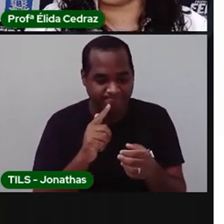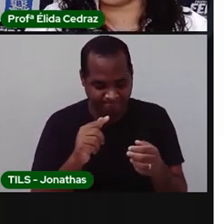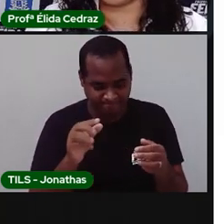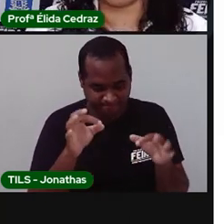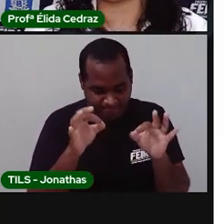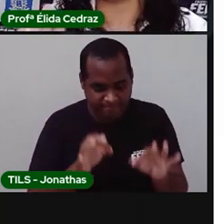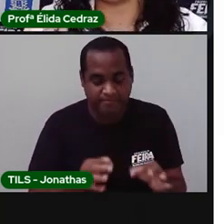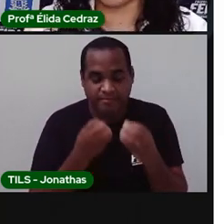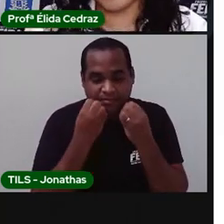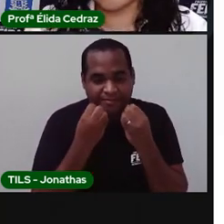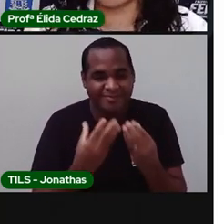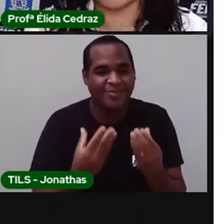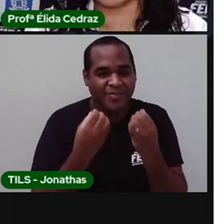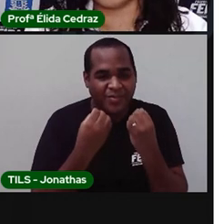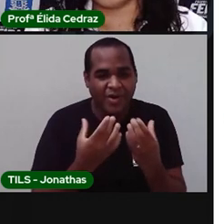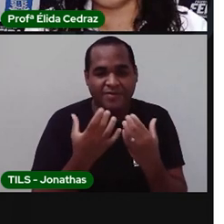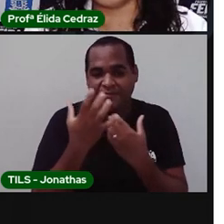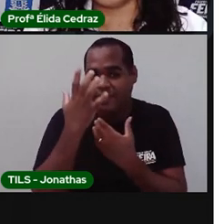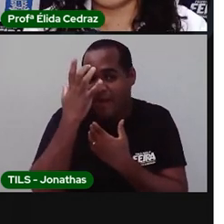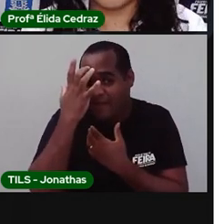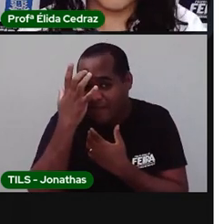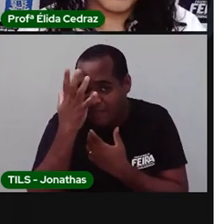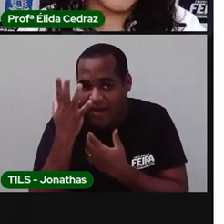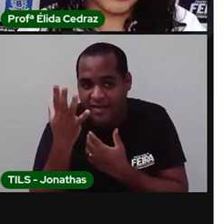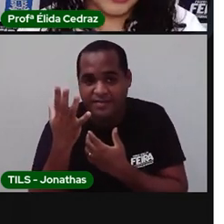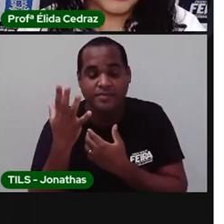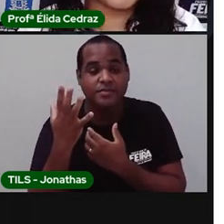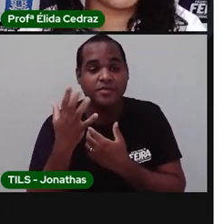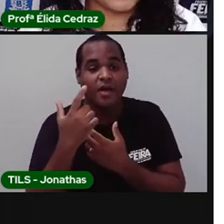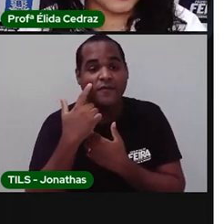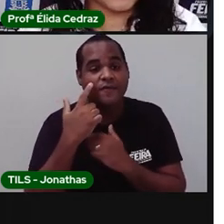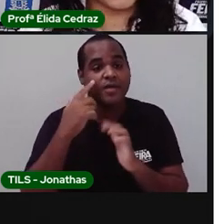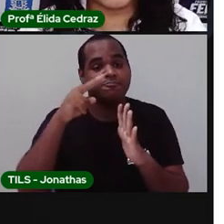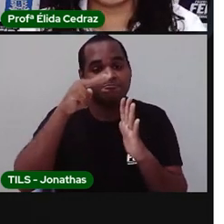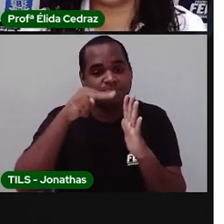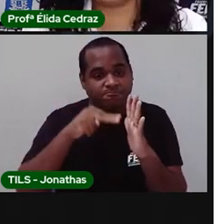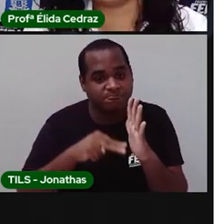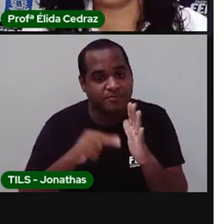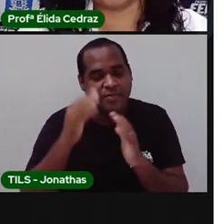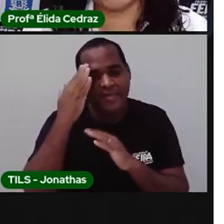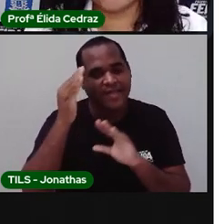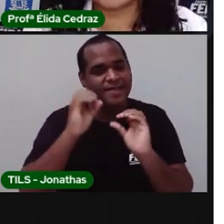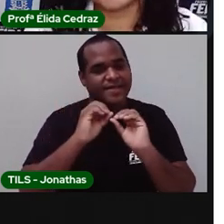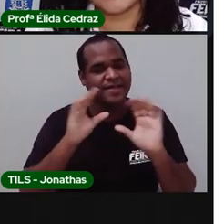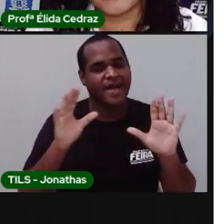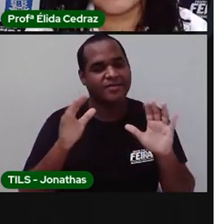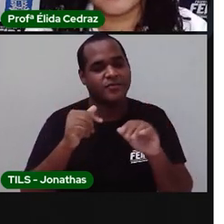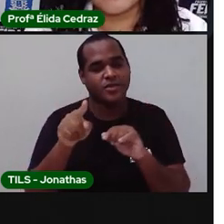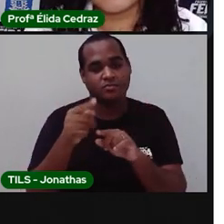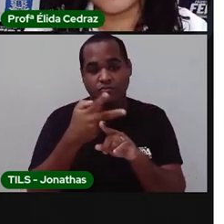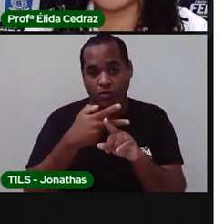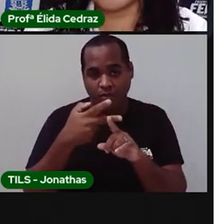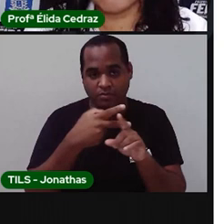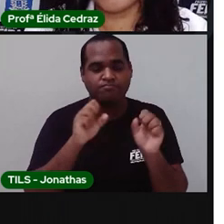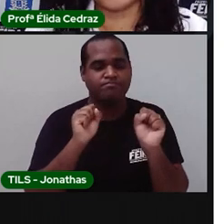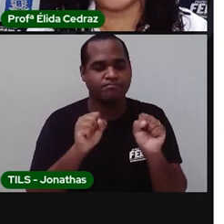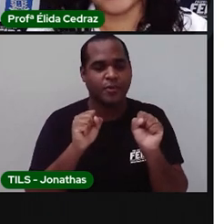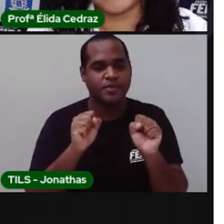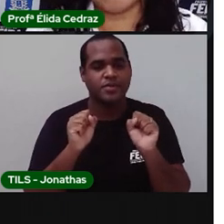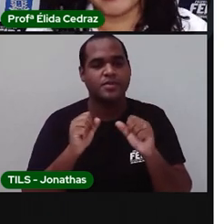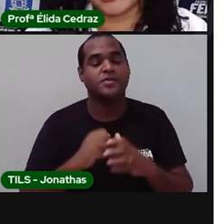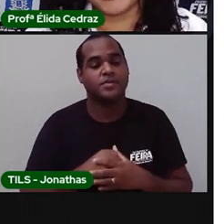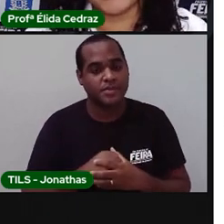essa lista mais fácil de ser lida e entendida. E também da gente procurar esses itens para